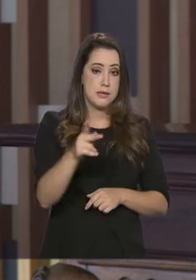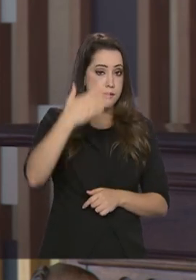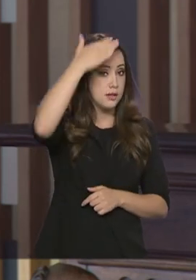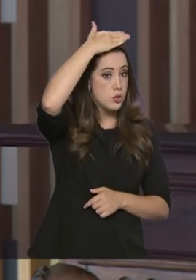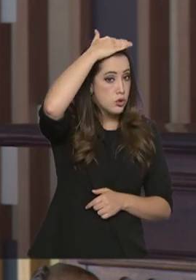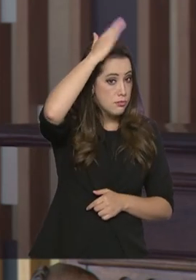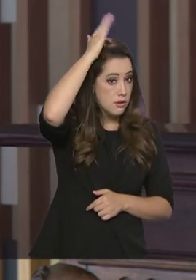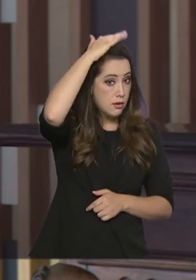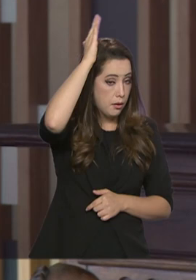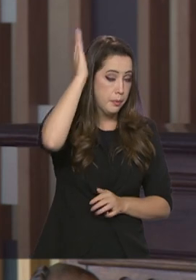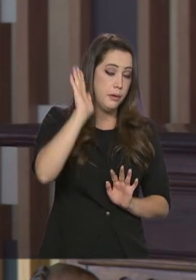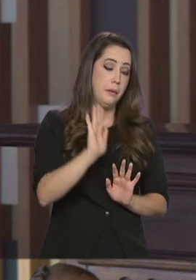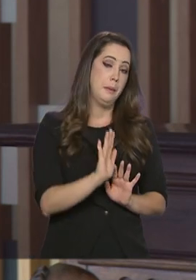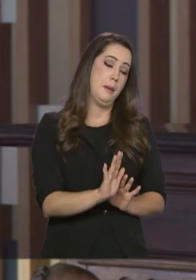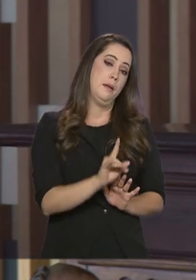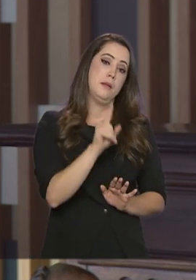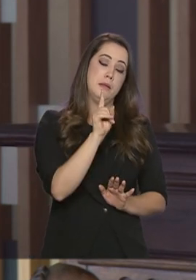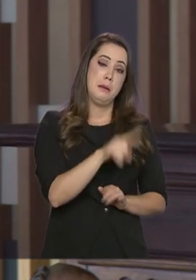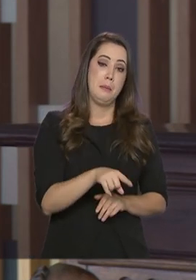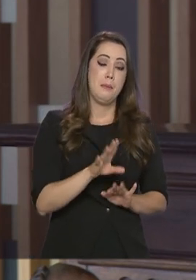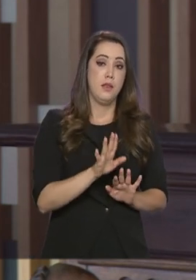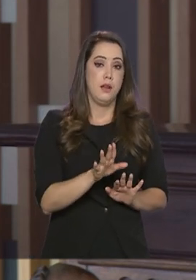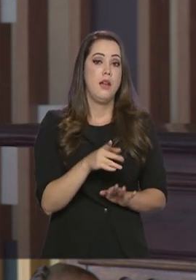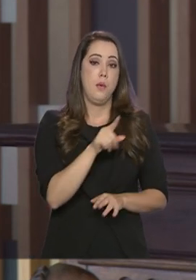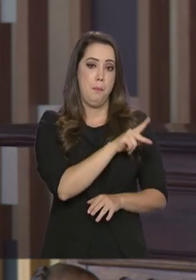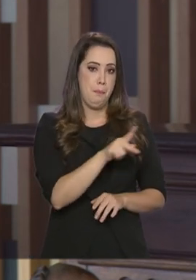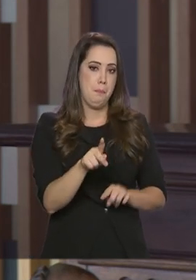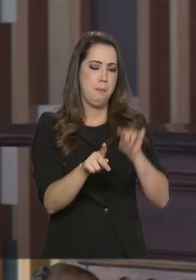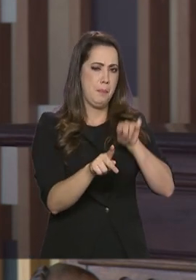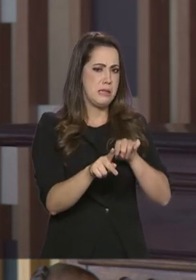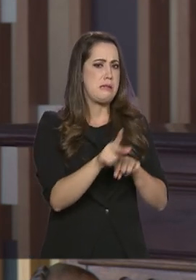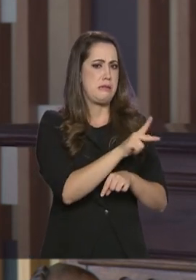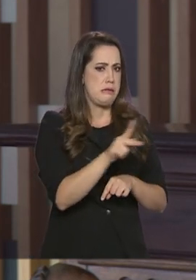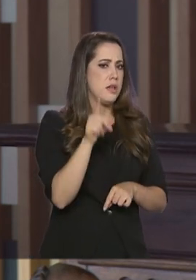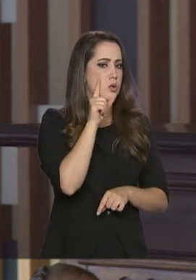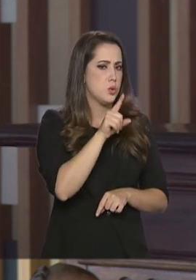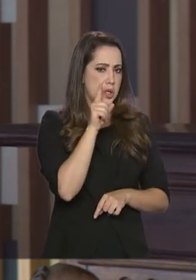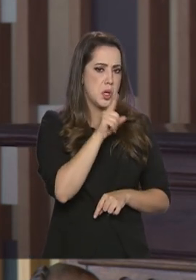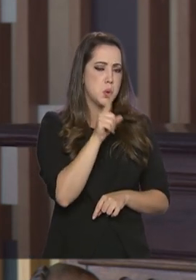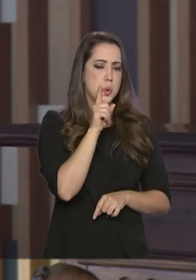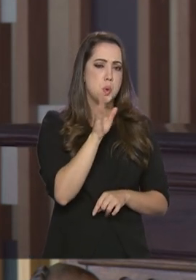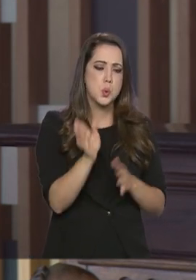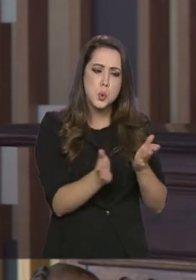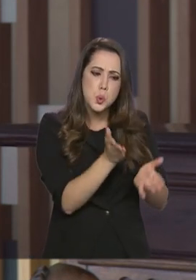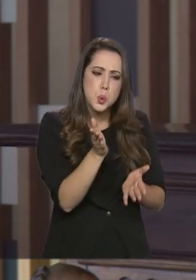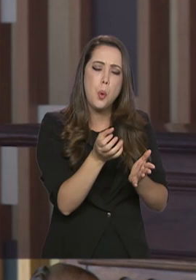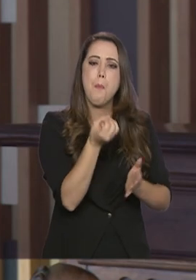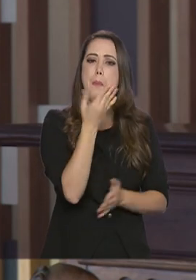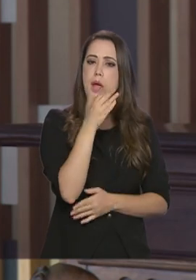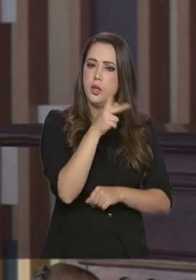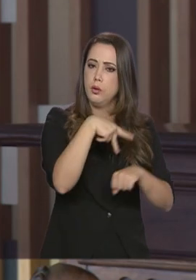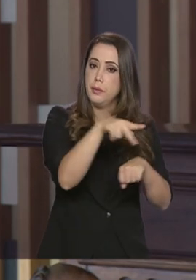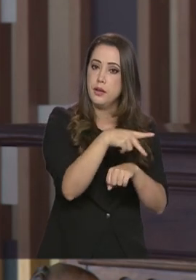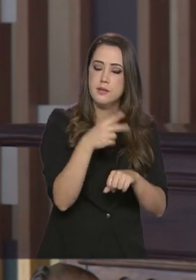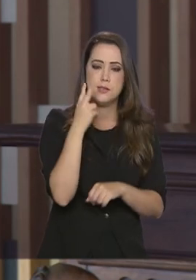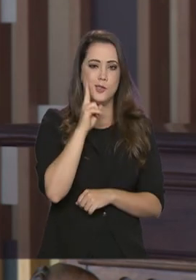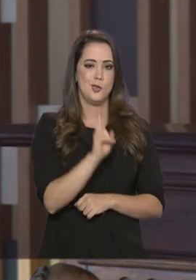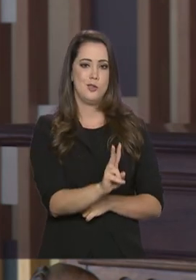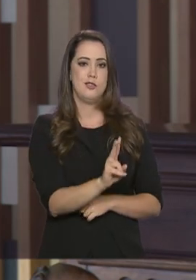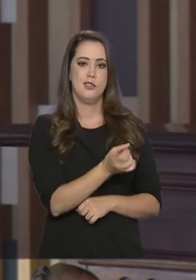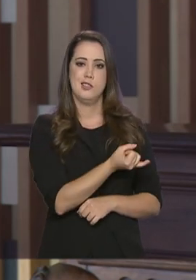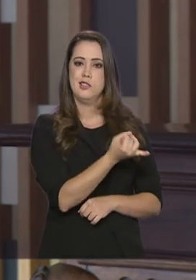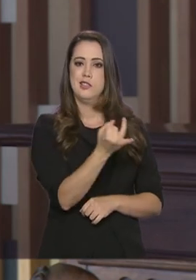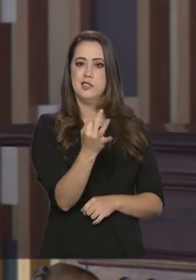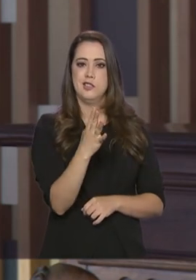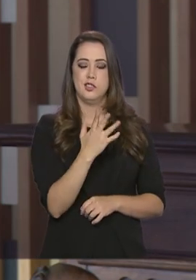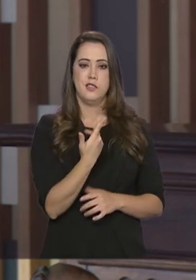é um presidente que cuidou bem dos interesses do seu país e nós encontramos muitos